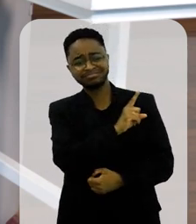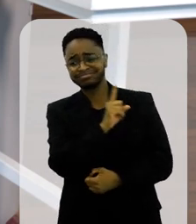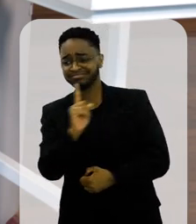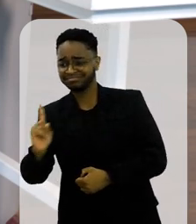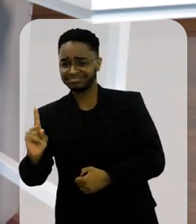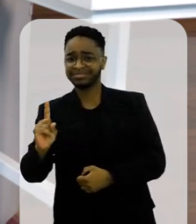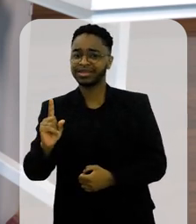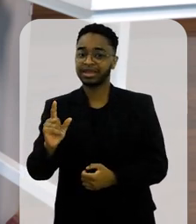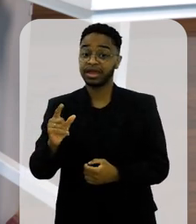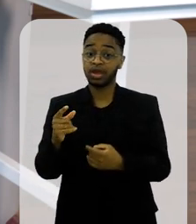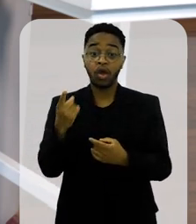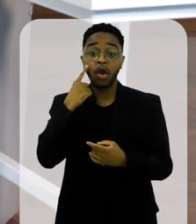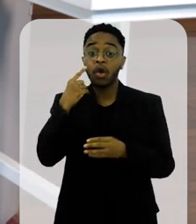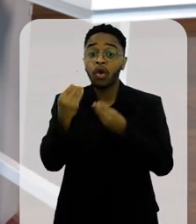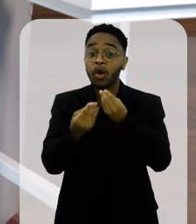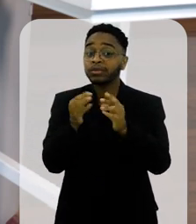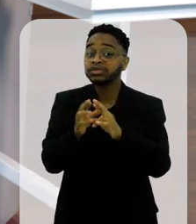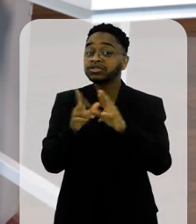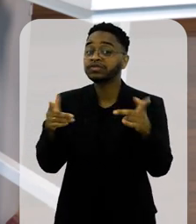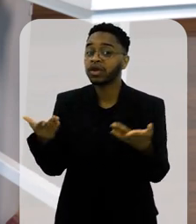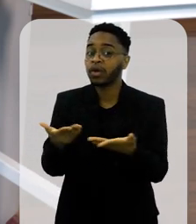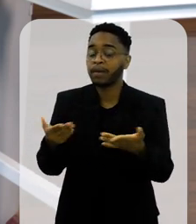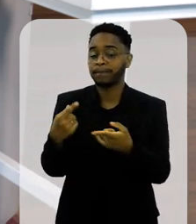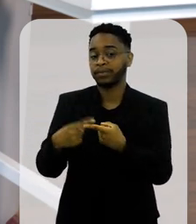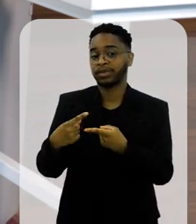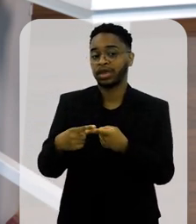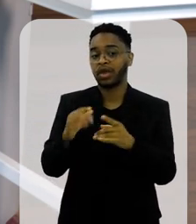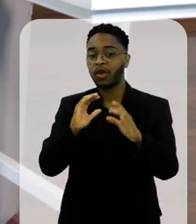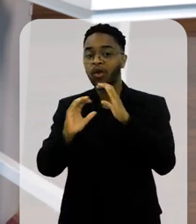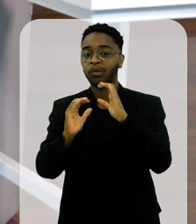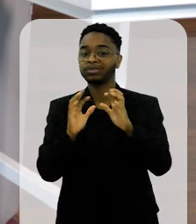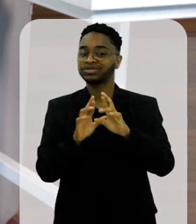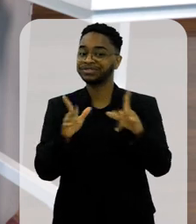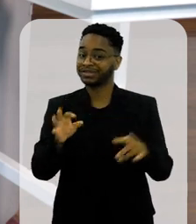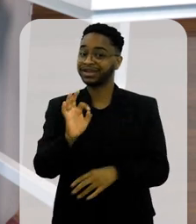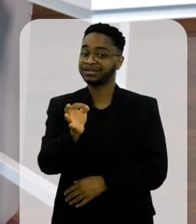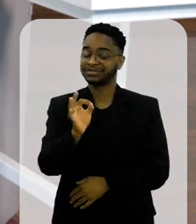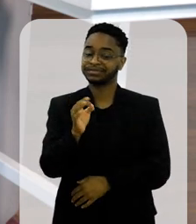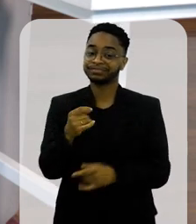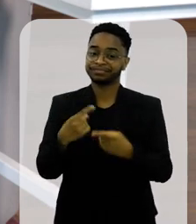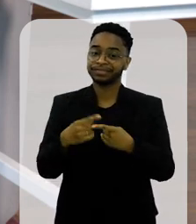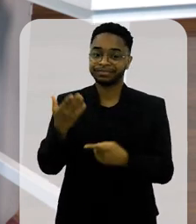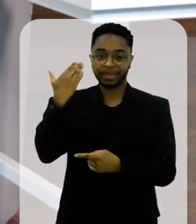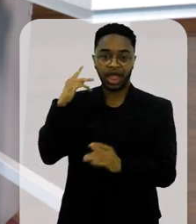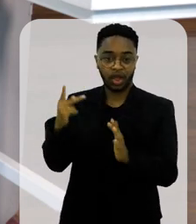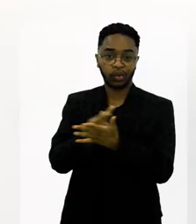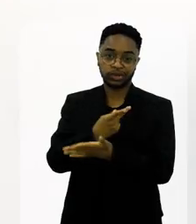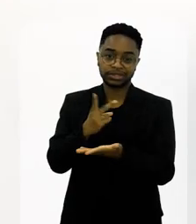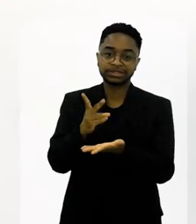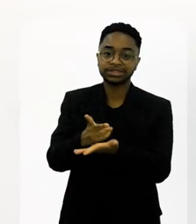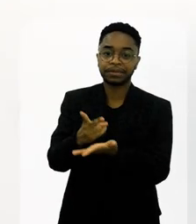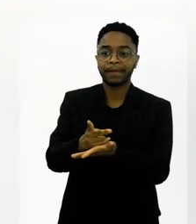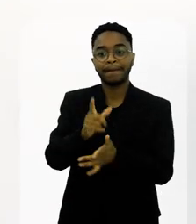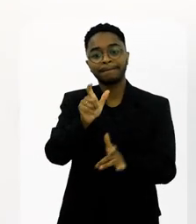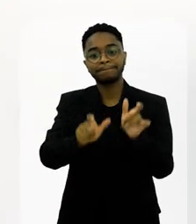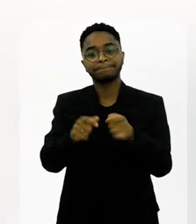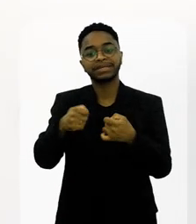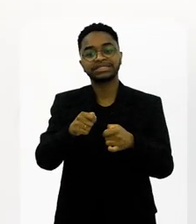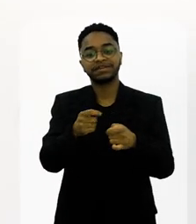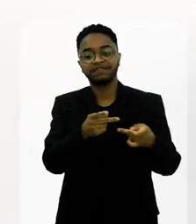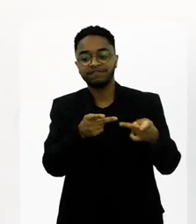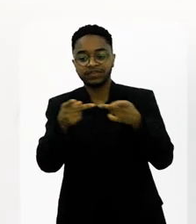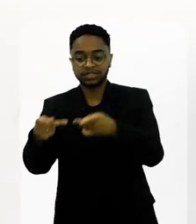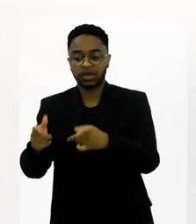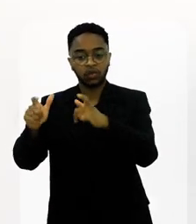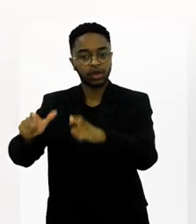né? Você ir na... Para você ver a diferença de hoje em dia, né? Assim, das comunicações. Você ir, isso acontecia muito, né? De